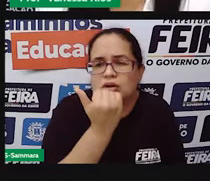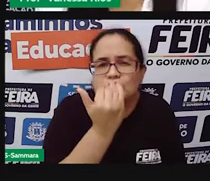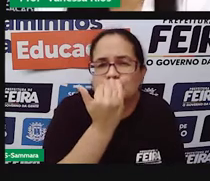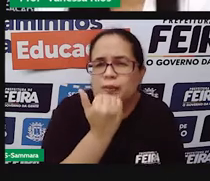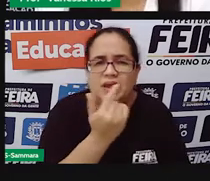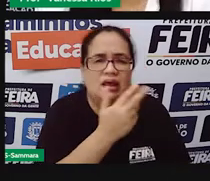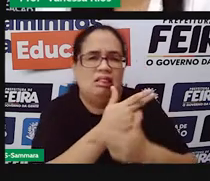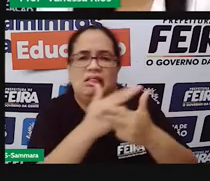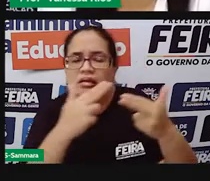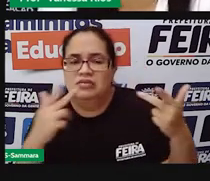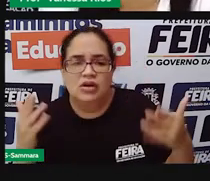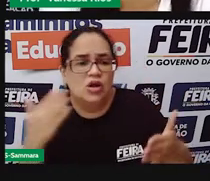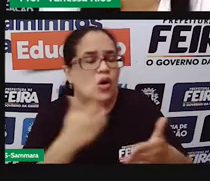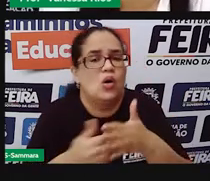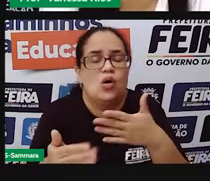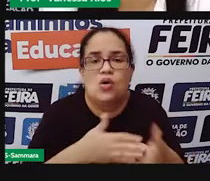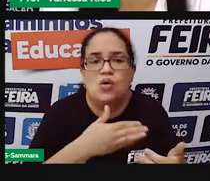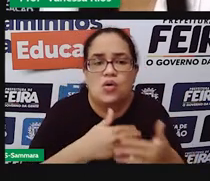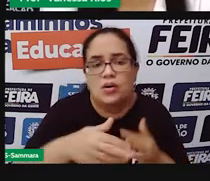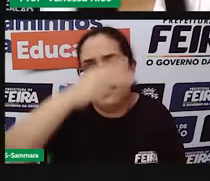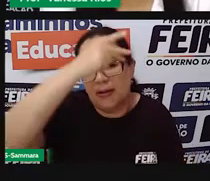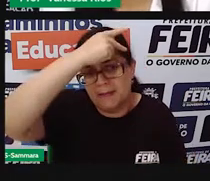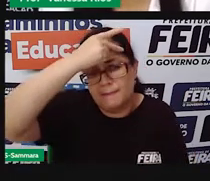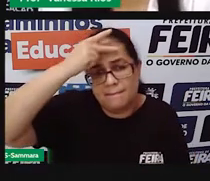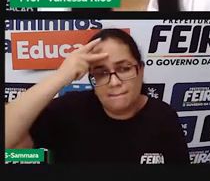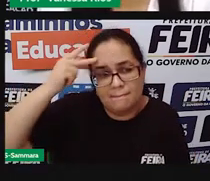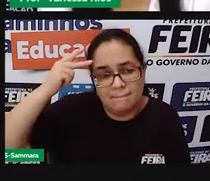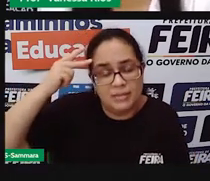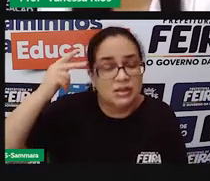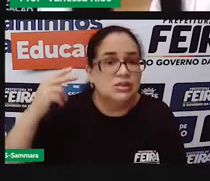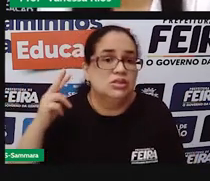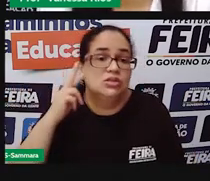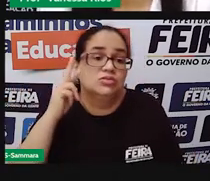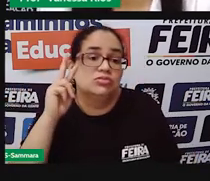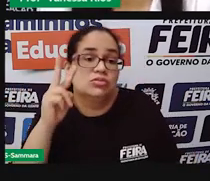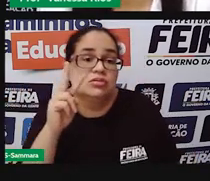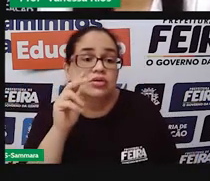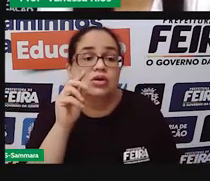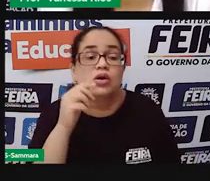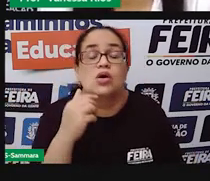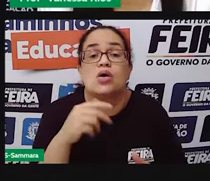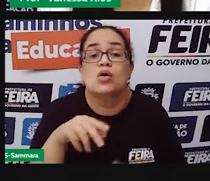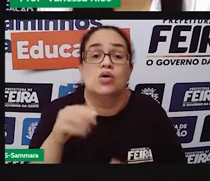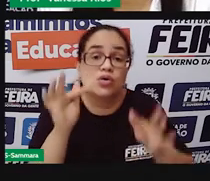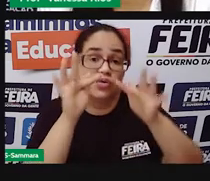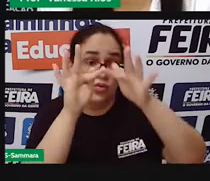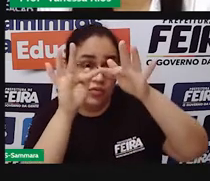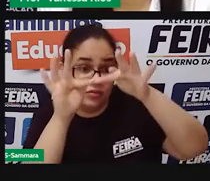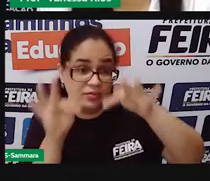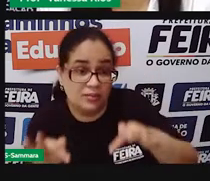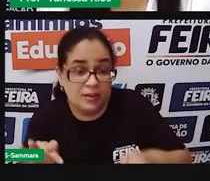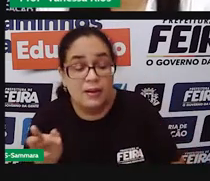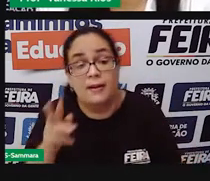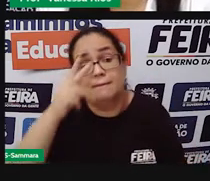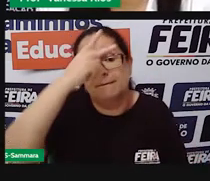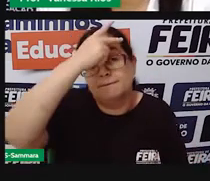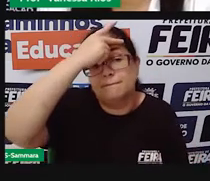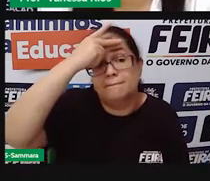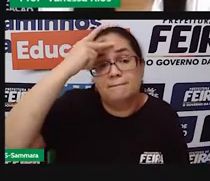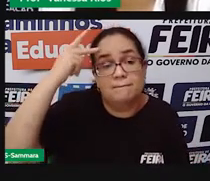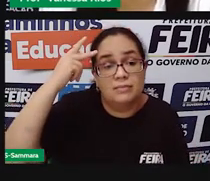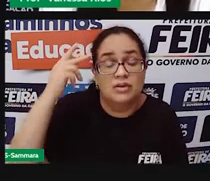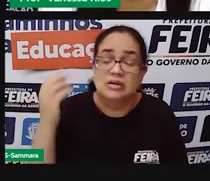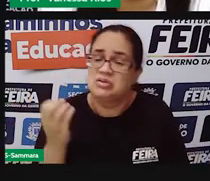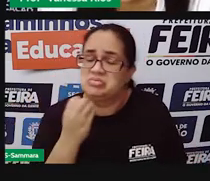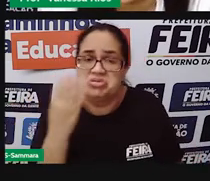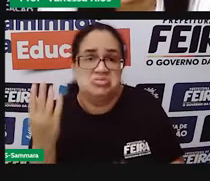escolhendo qualquer pessoa, porque você vota só em troca daquele favor. E no final, uma pessoa que de repente nem tem boas